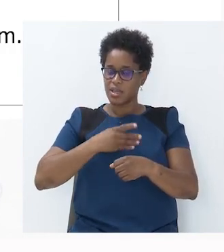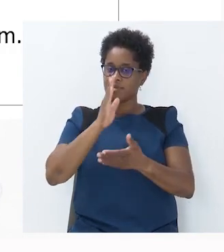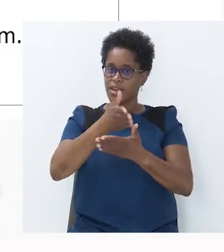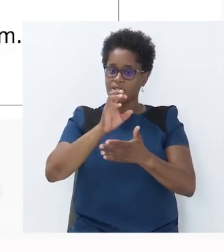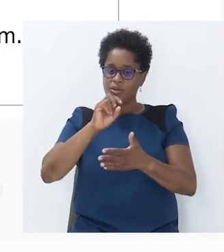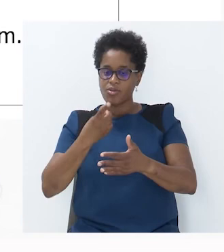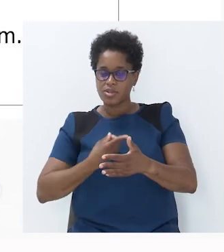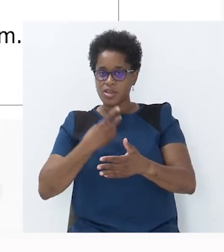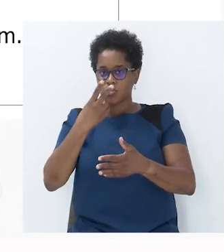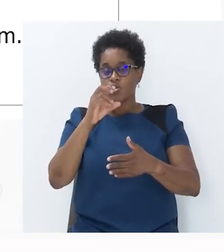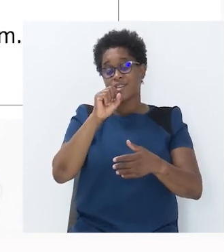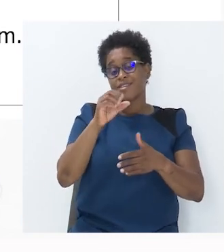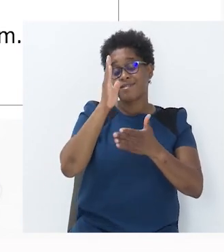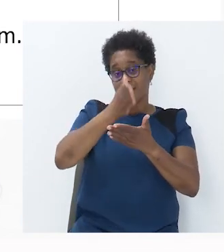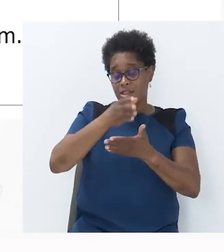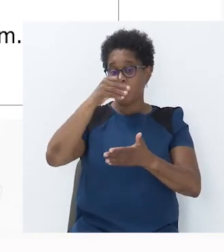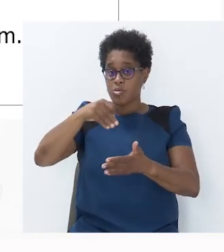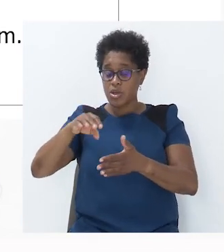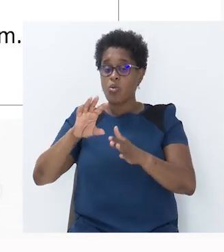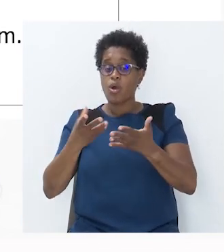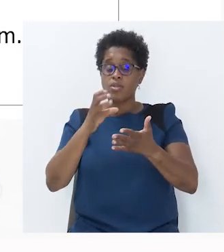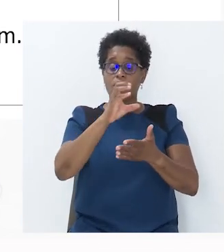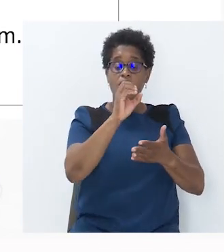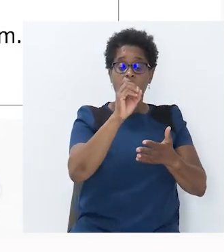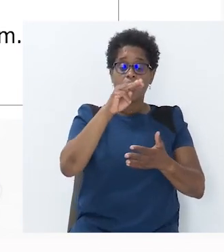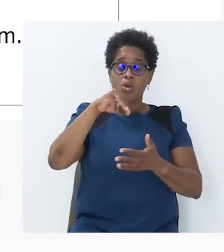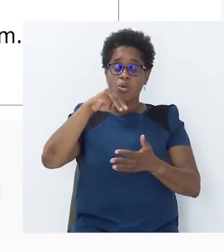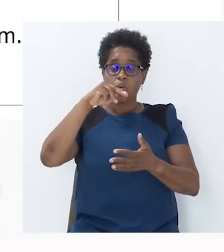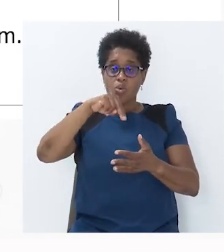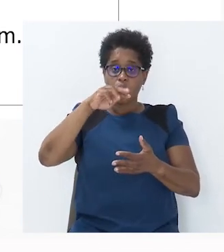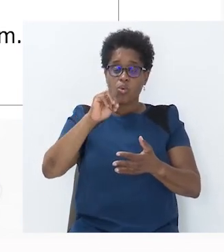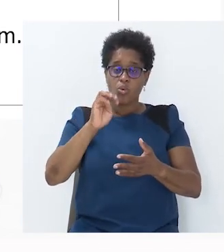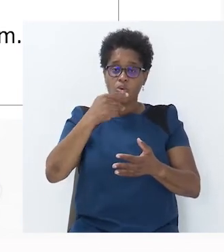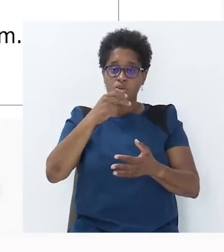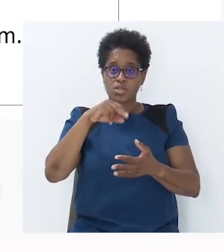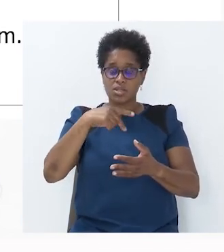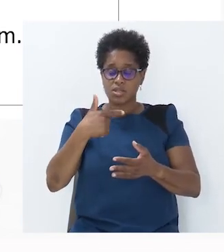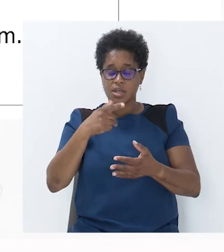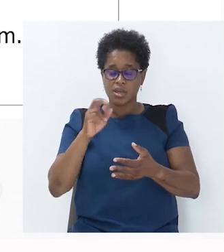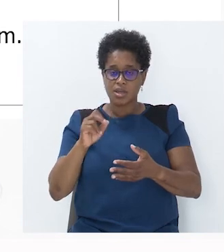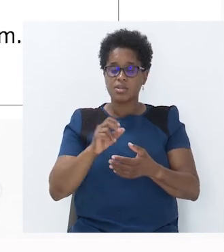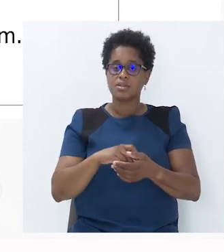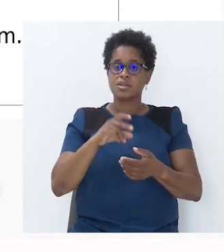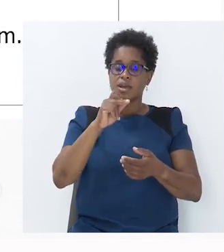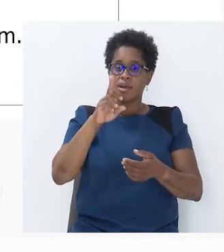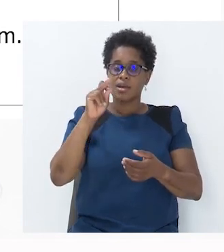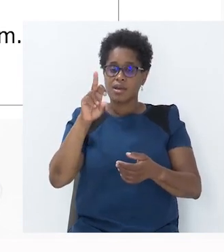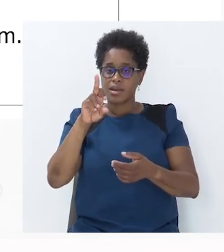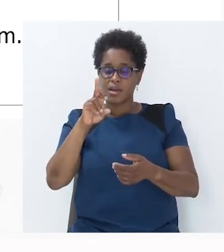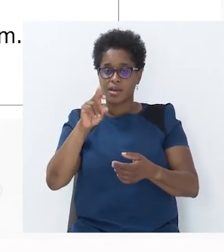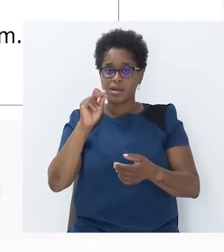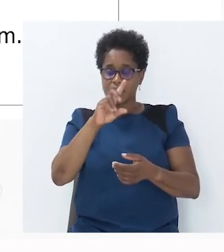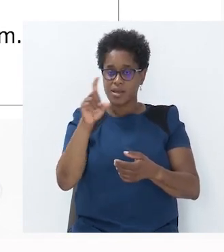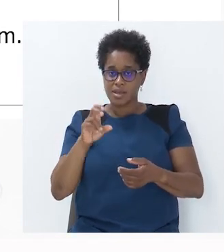proporcionais quando é constante a razão, ou seja, o quociente, entre cada valor de uma grandeza